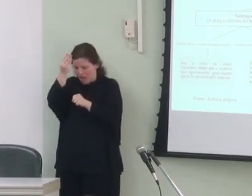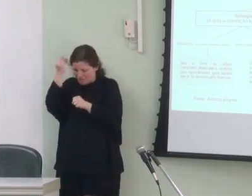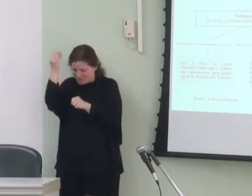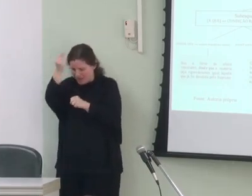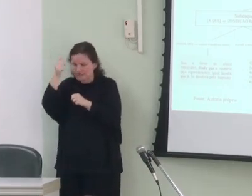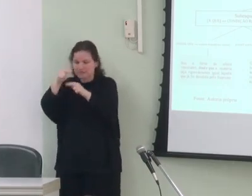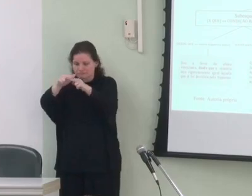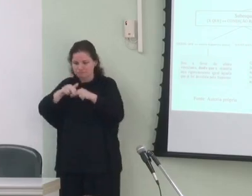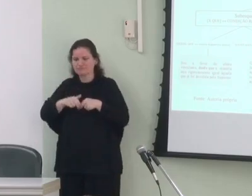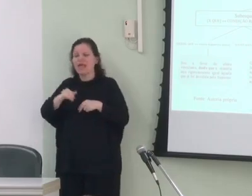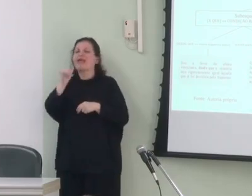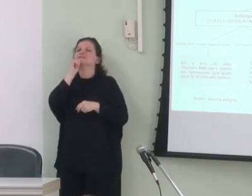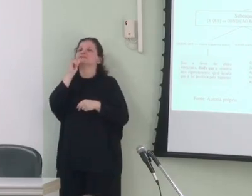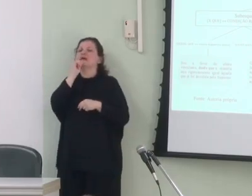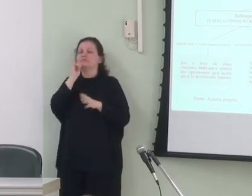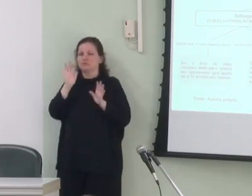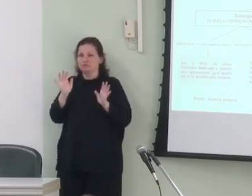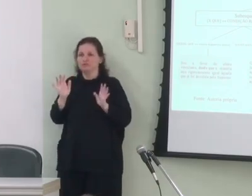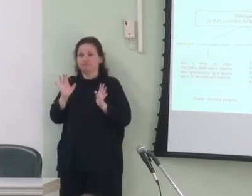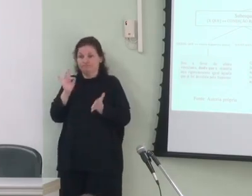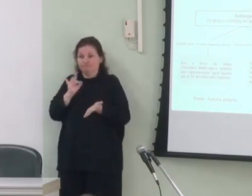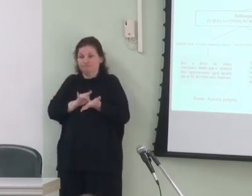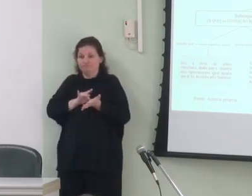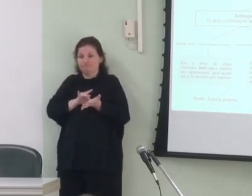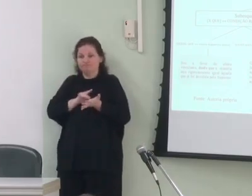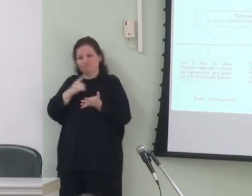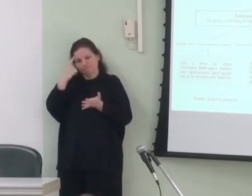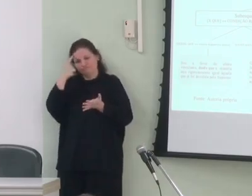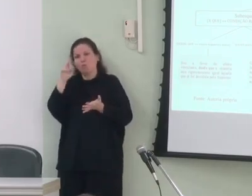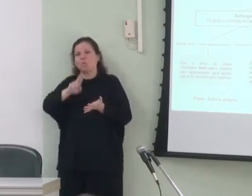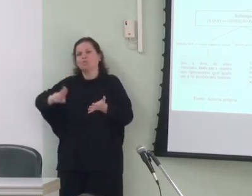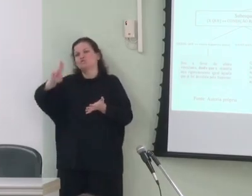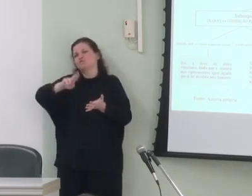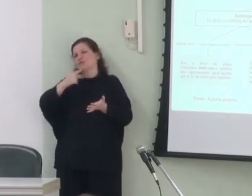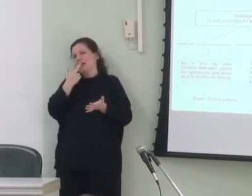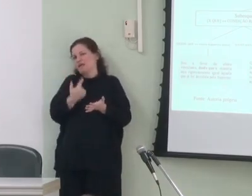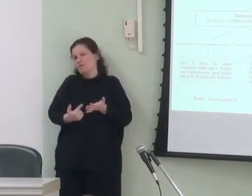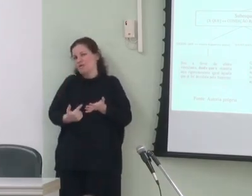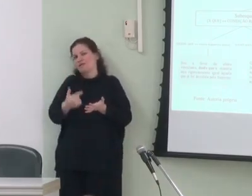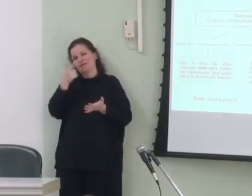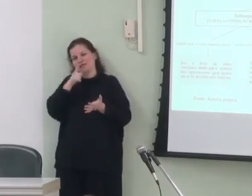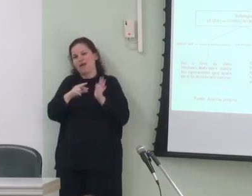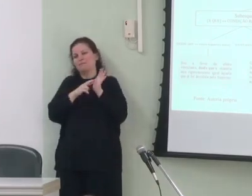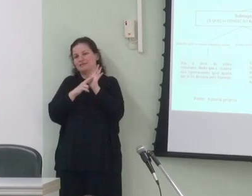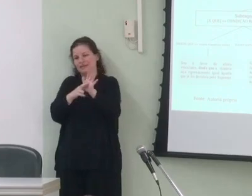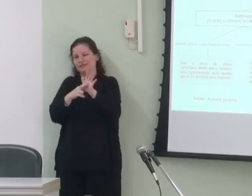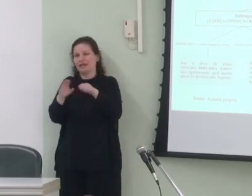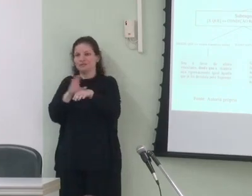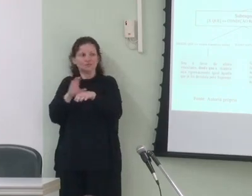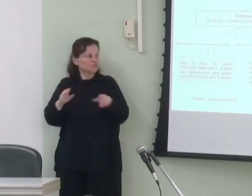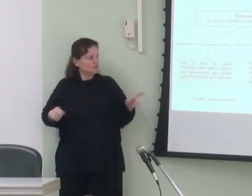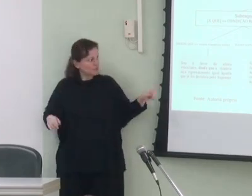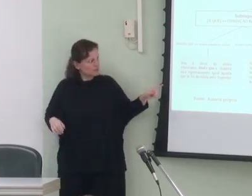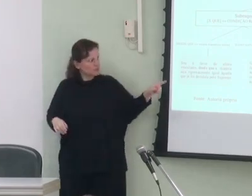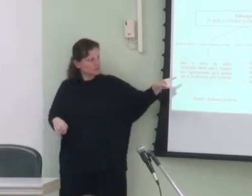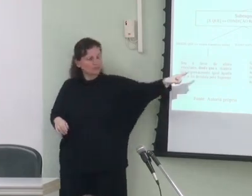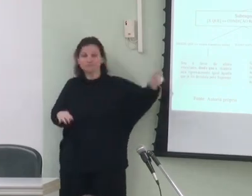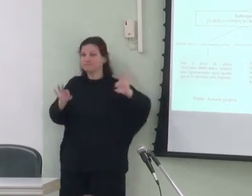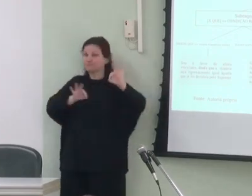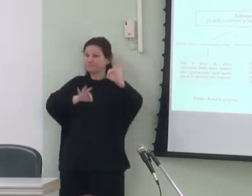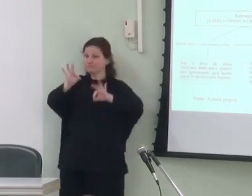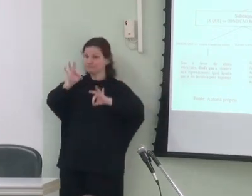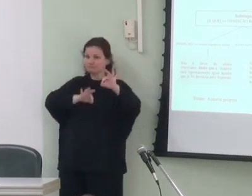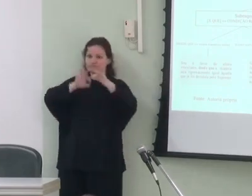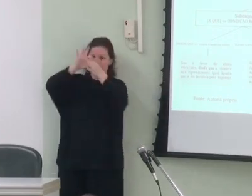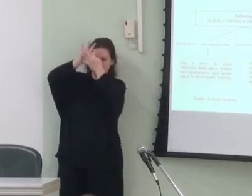a partir de exemplares reais de instâncias de uso da língua representadas em cinza a organização